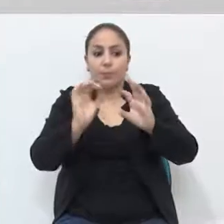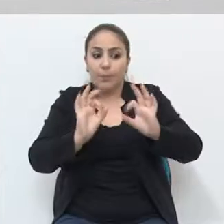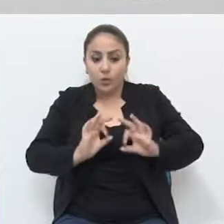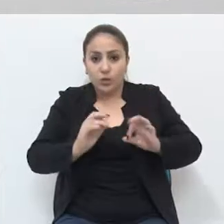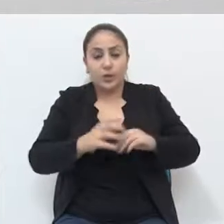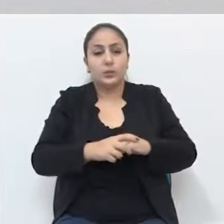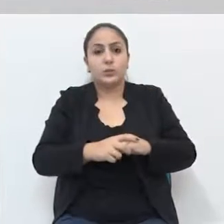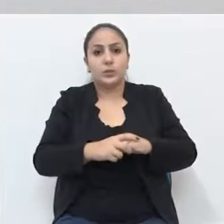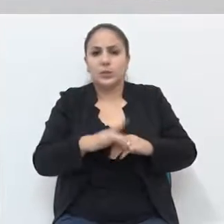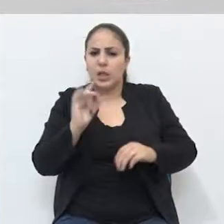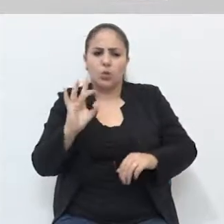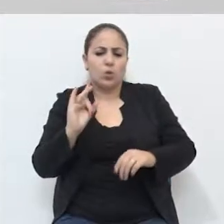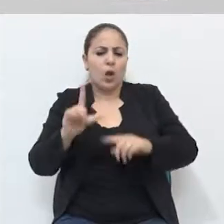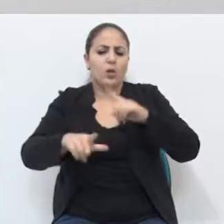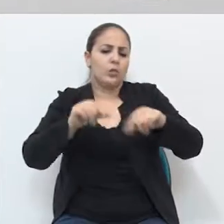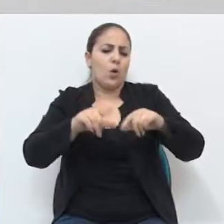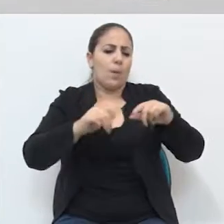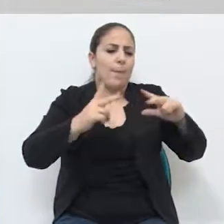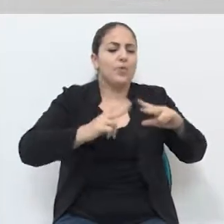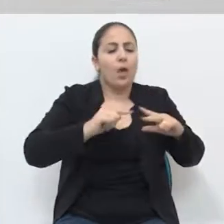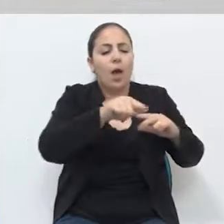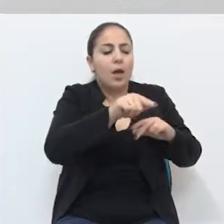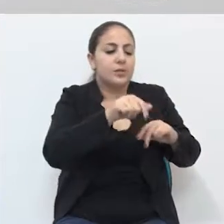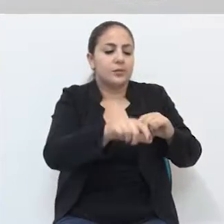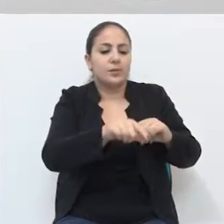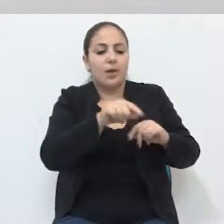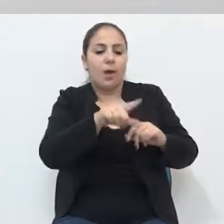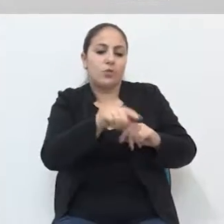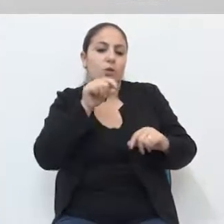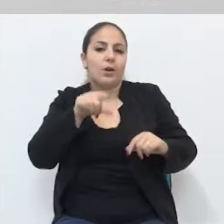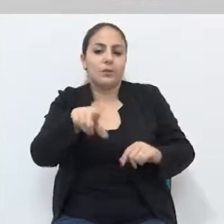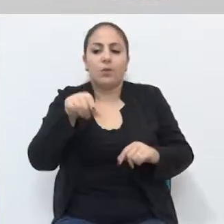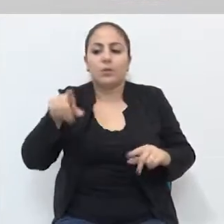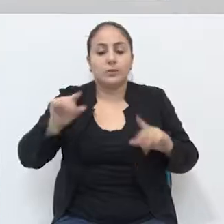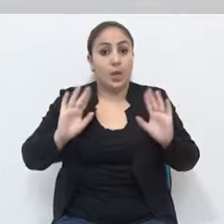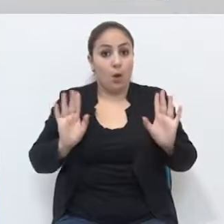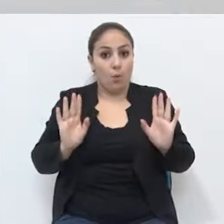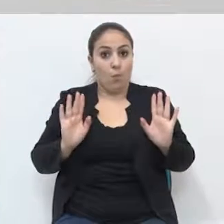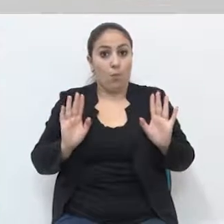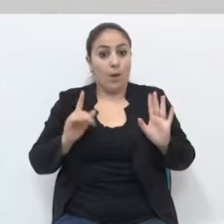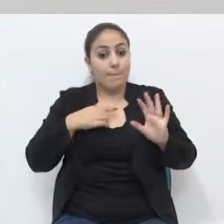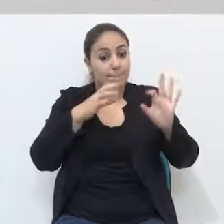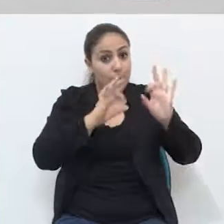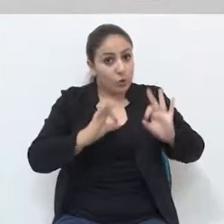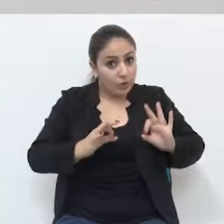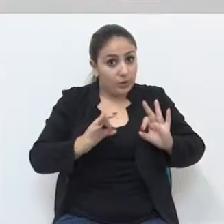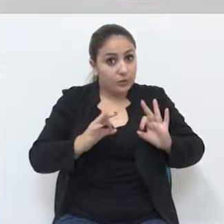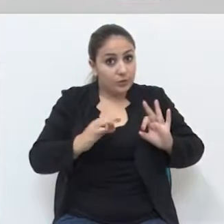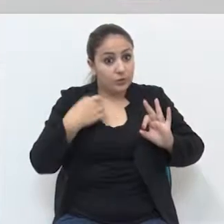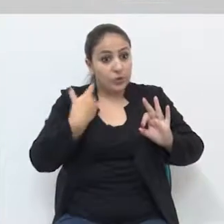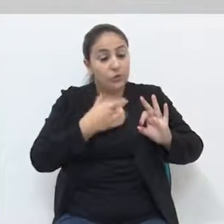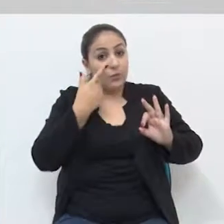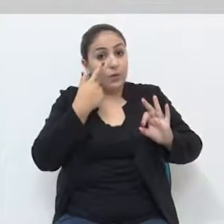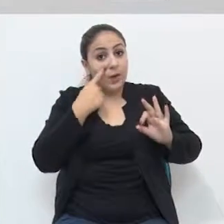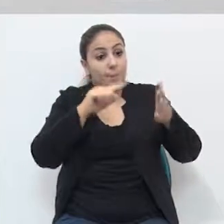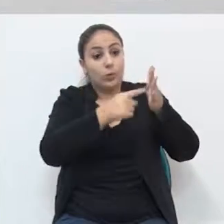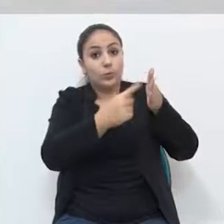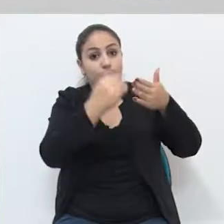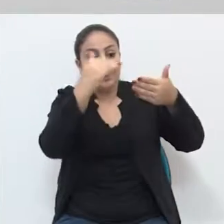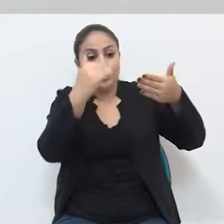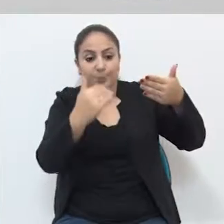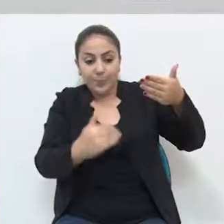dá através de projetos, e não pela escolha pessoal desse ou daquele dirigente, e sim por um ranqueamento